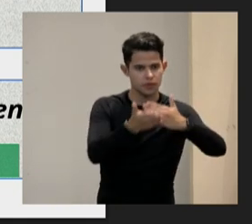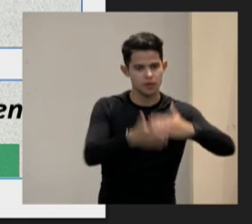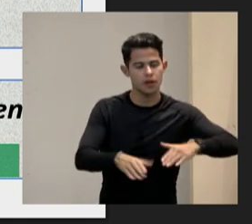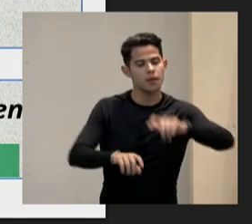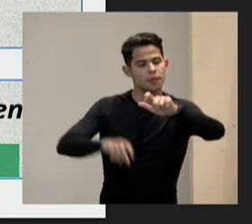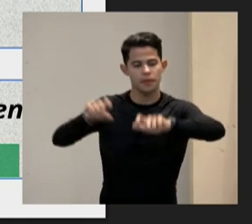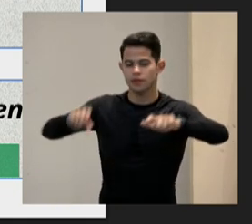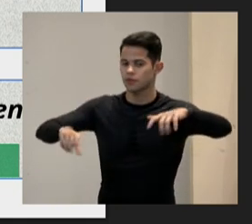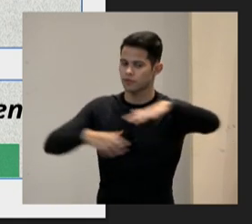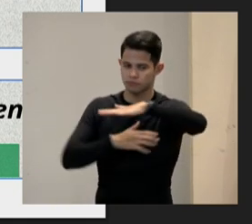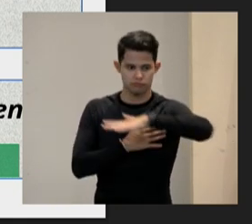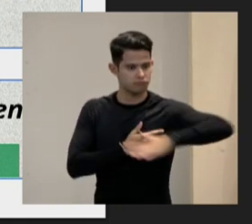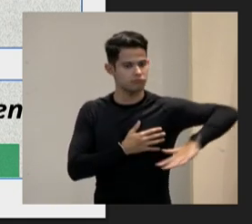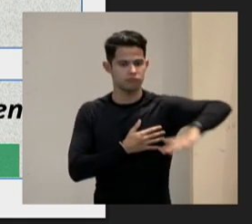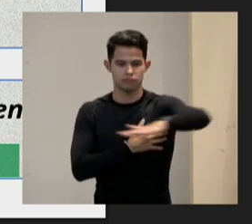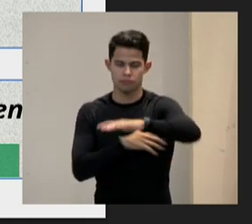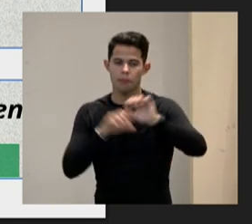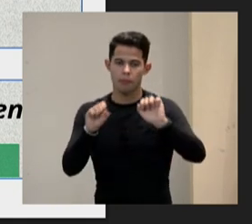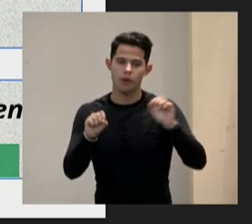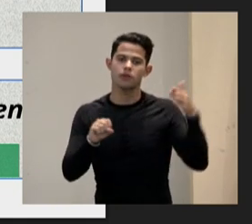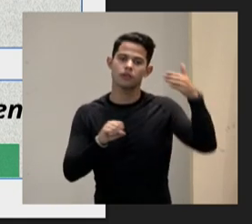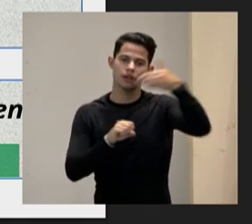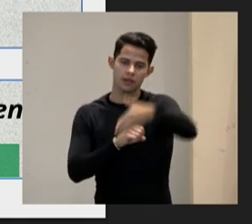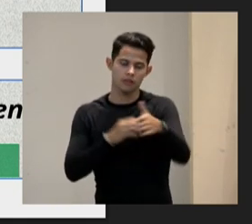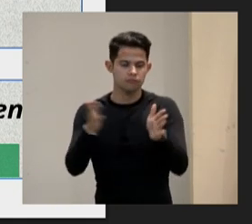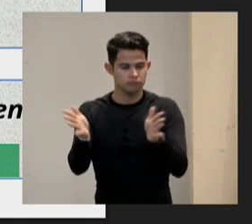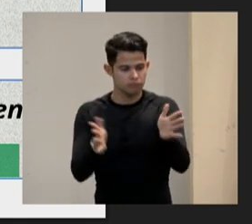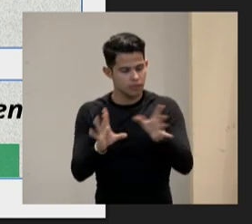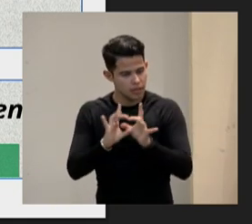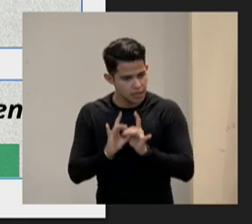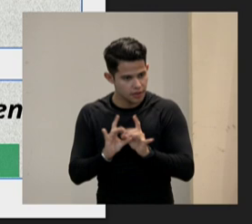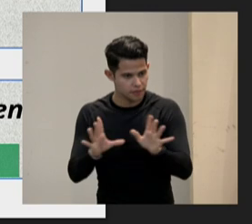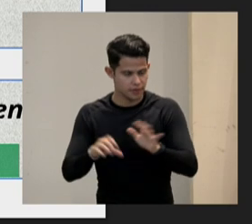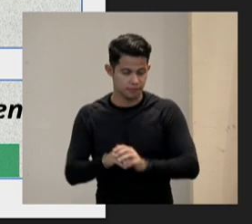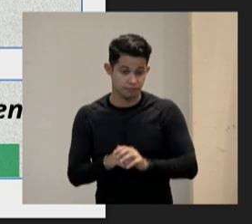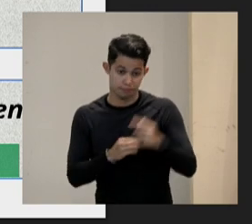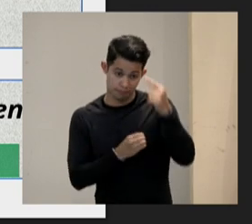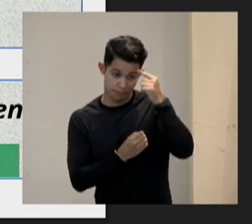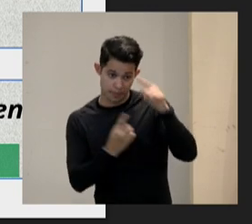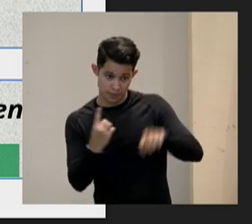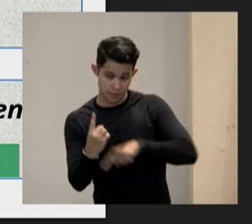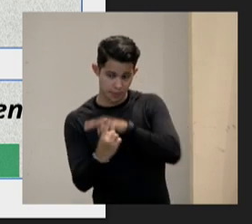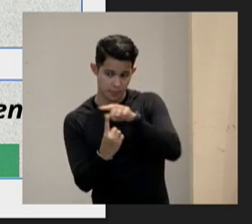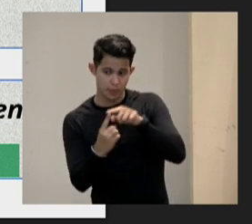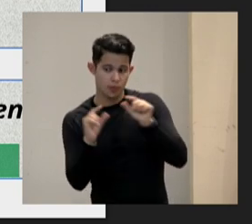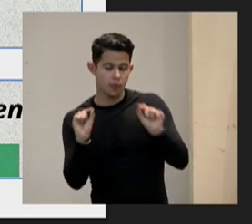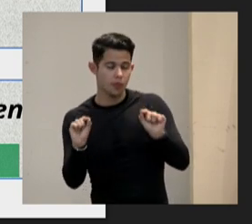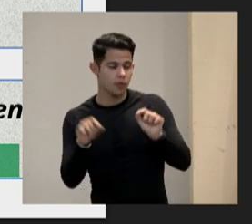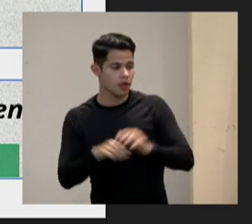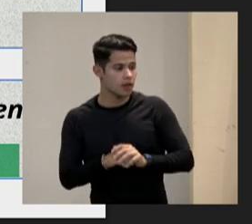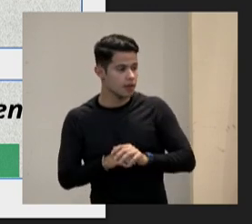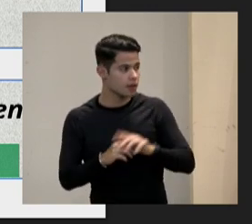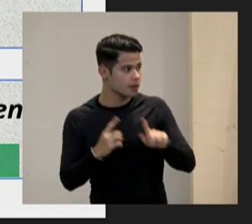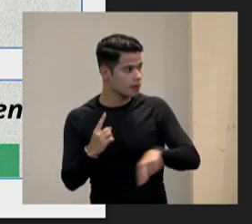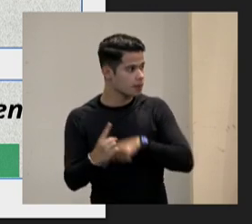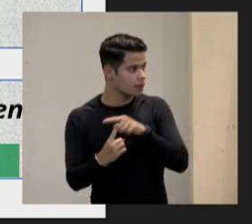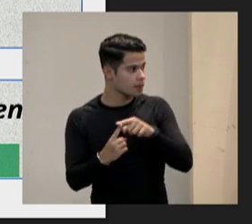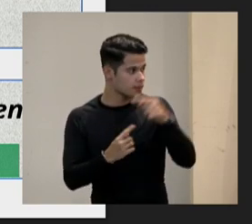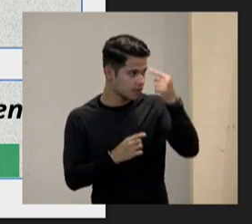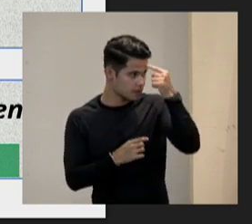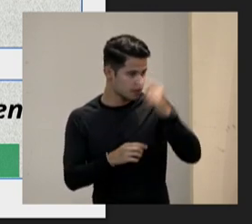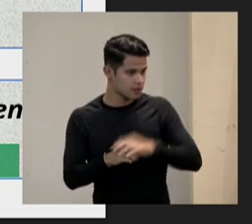qualquer tipo de pessoa possa frequentar aí e então eles pensaram a primeira coisa a primeira coisa que eu